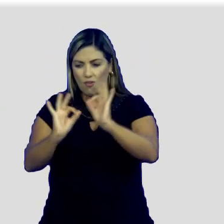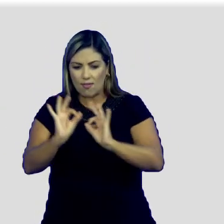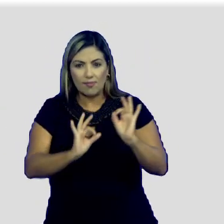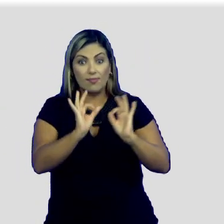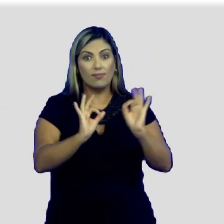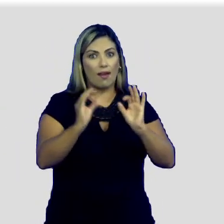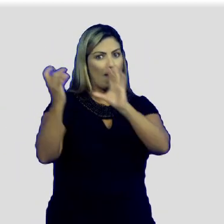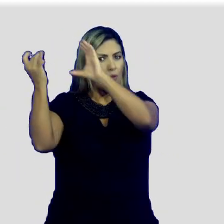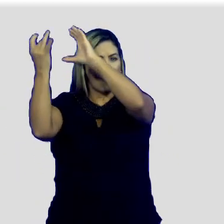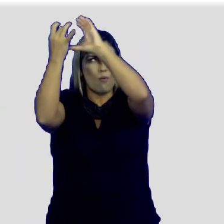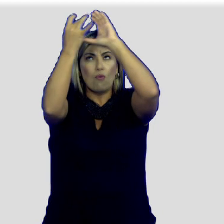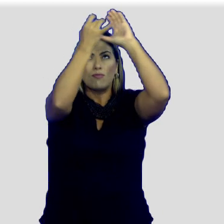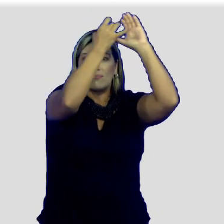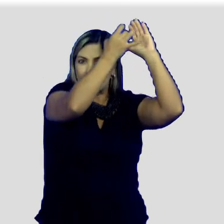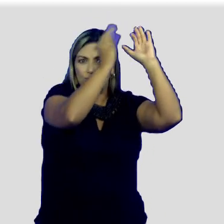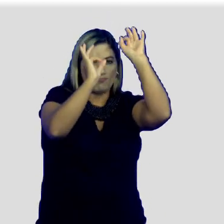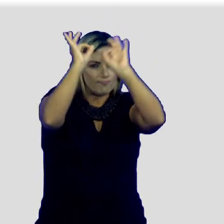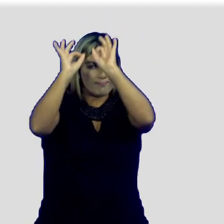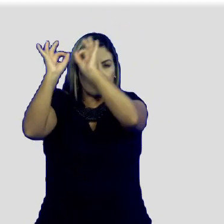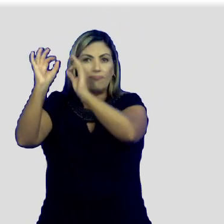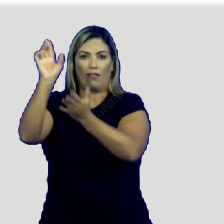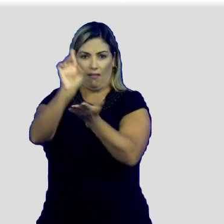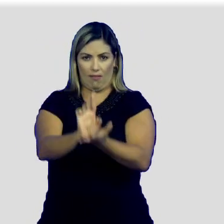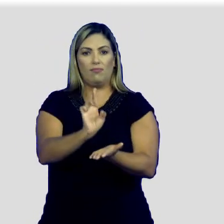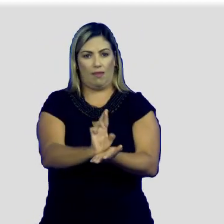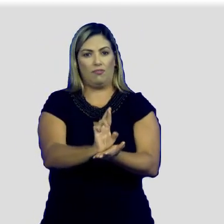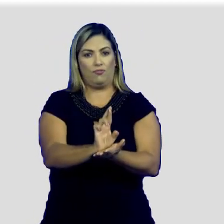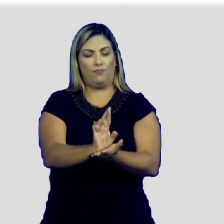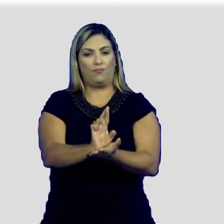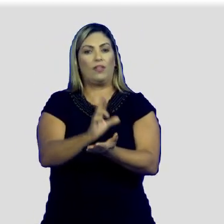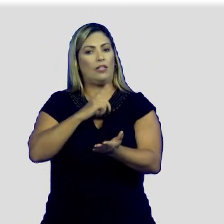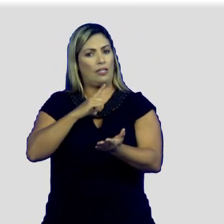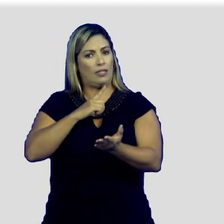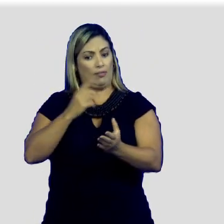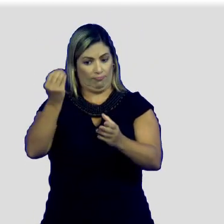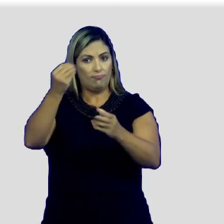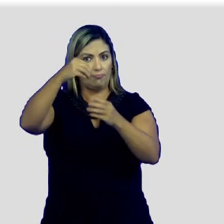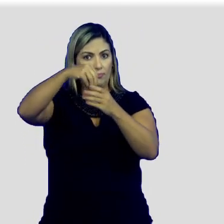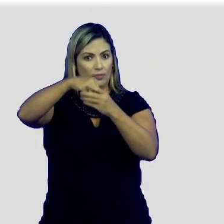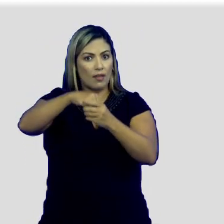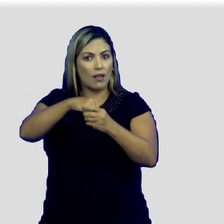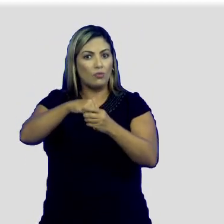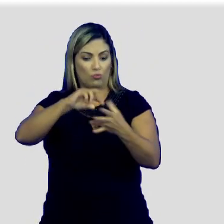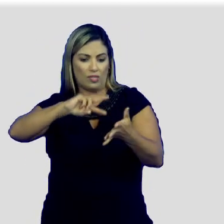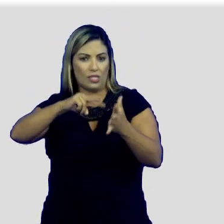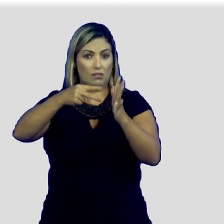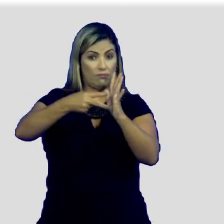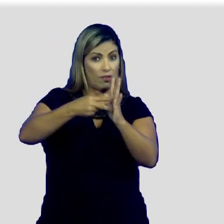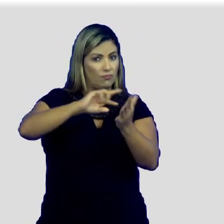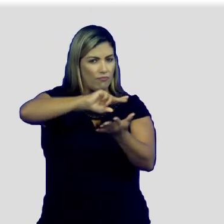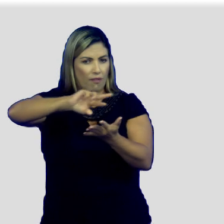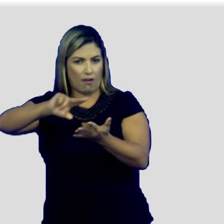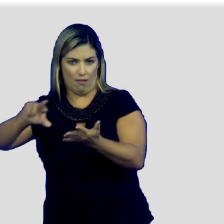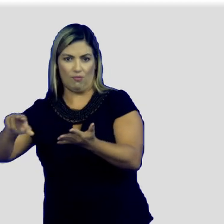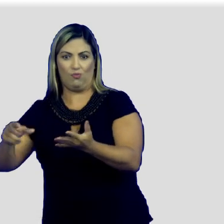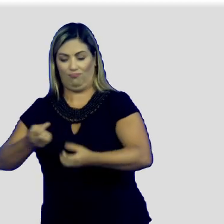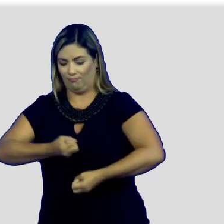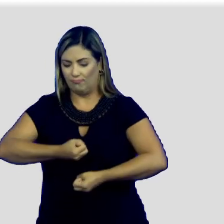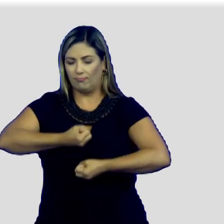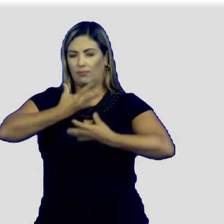organização cognitiva da realidade, pela constituição de significados,